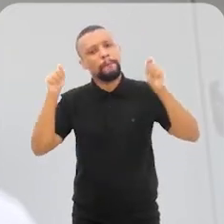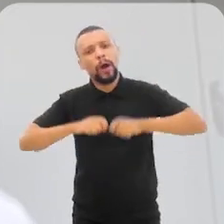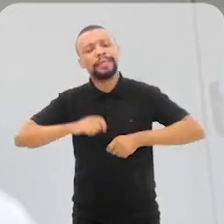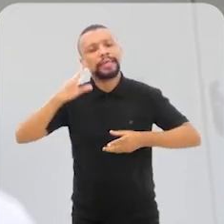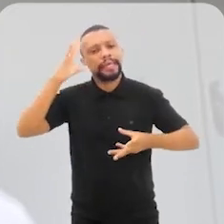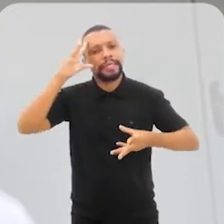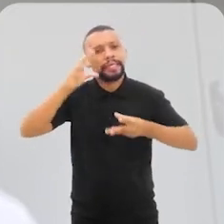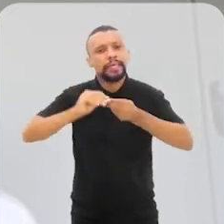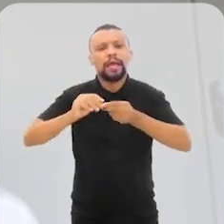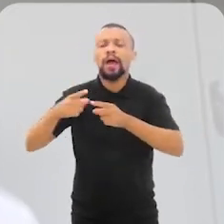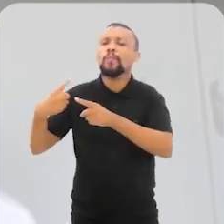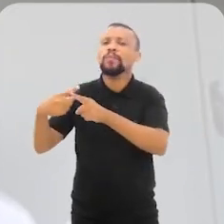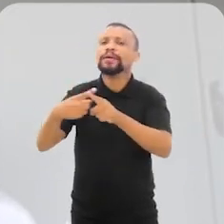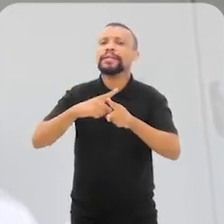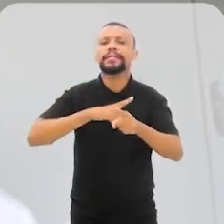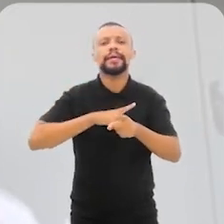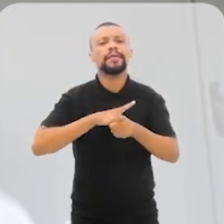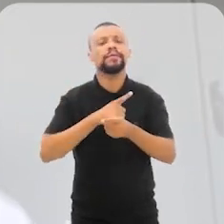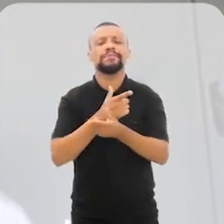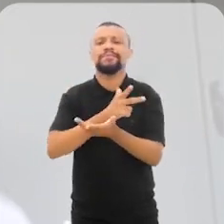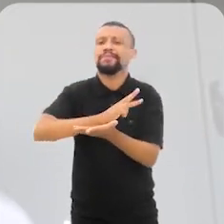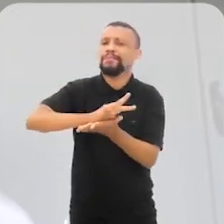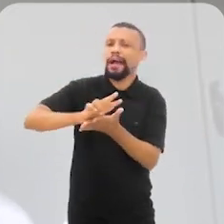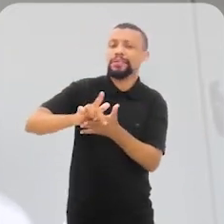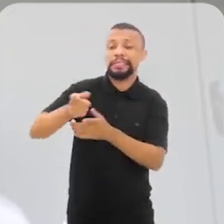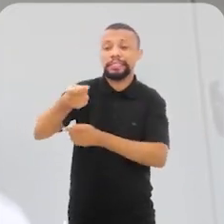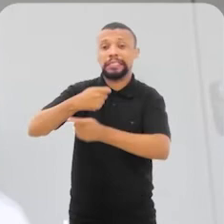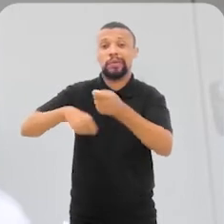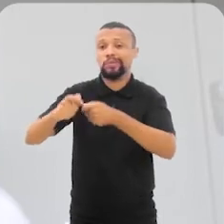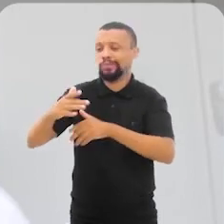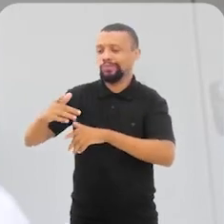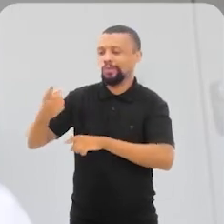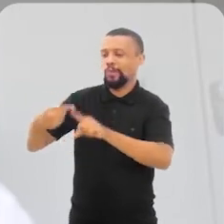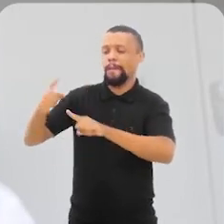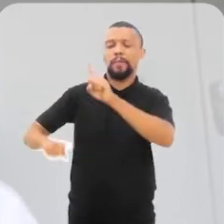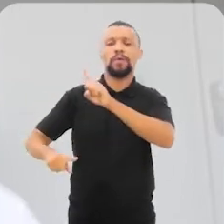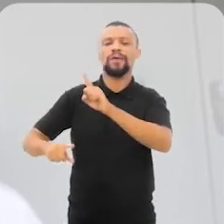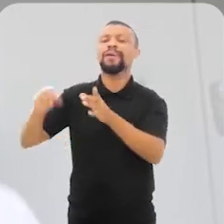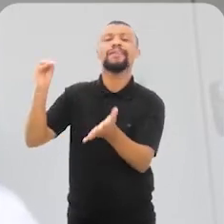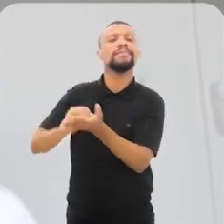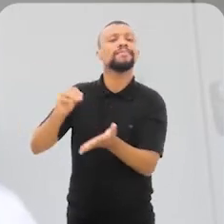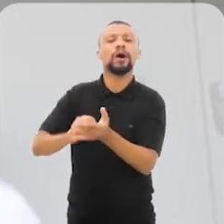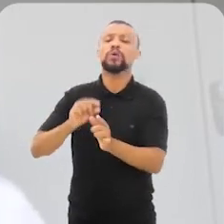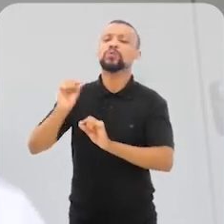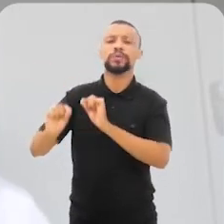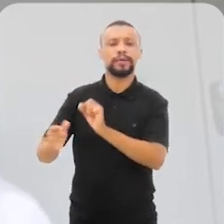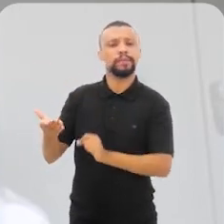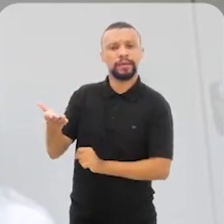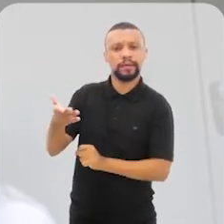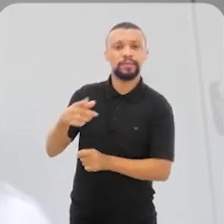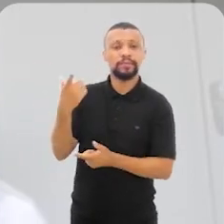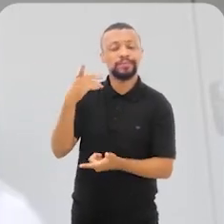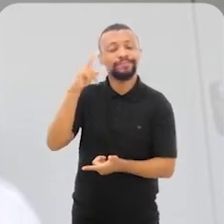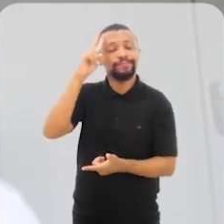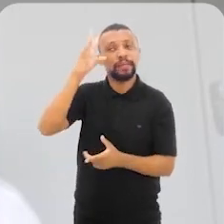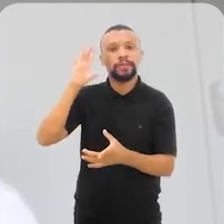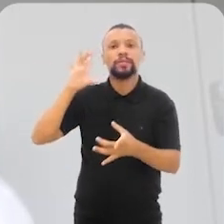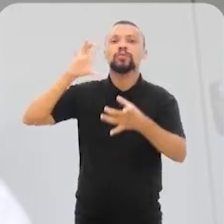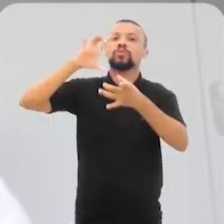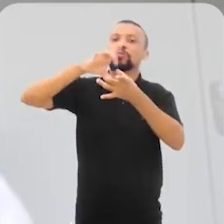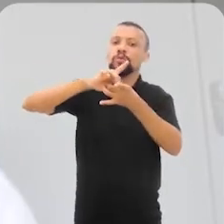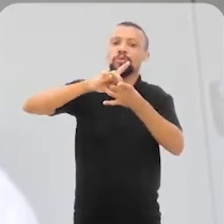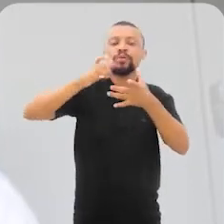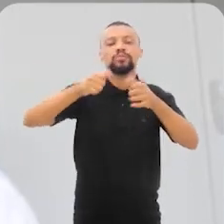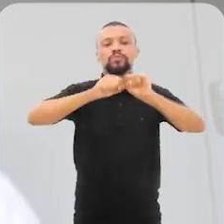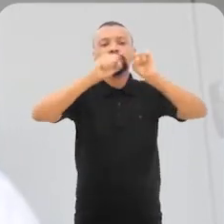possa entender por que muitos desses negócios não vingam, né? O que falta para eles? E aí isso remete a esse